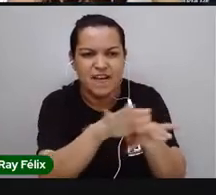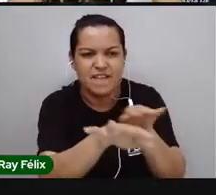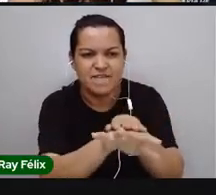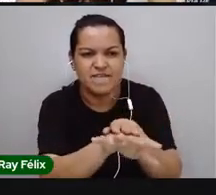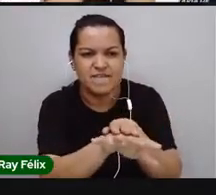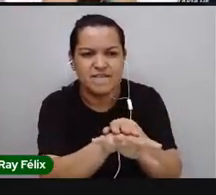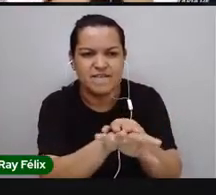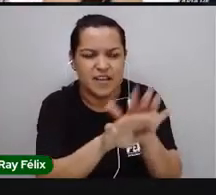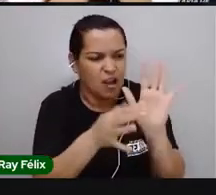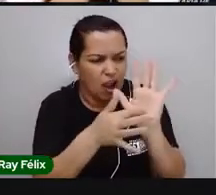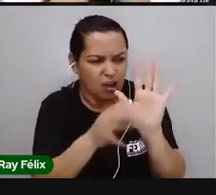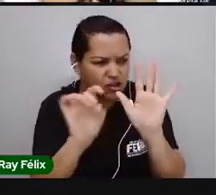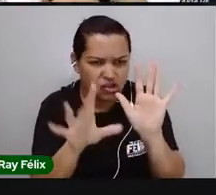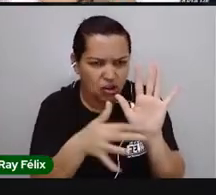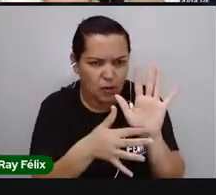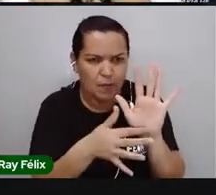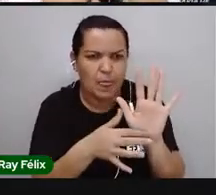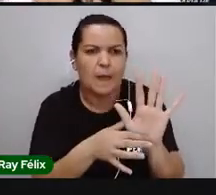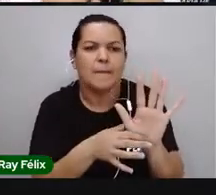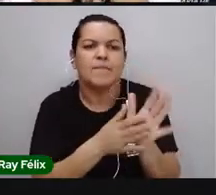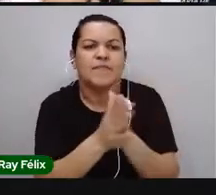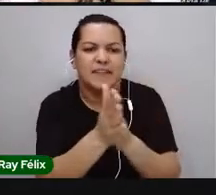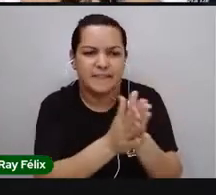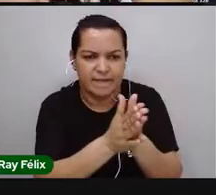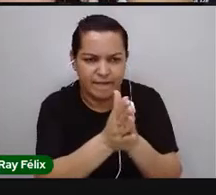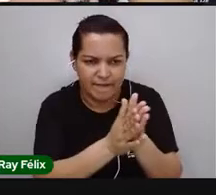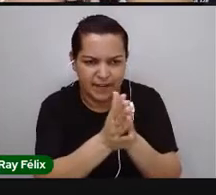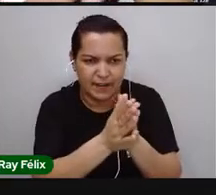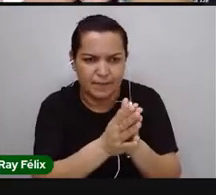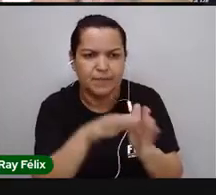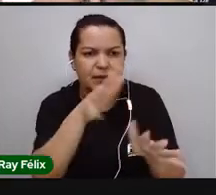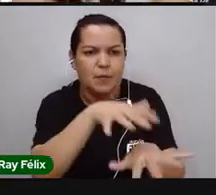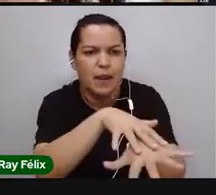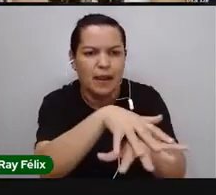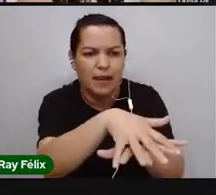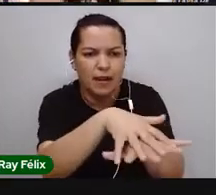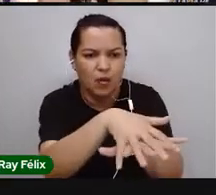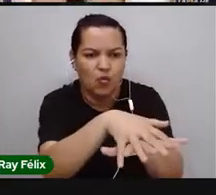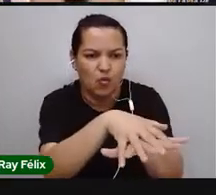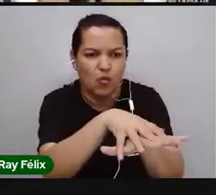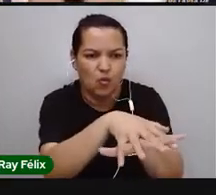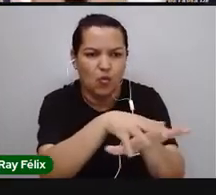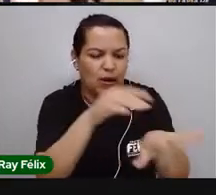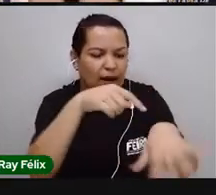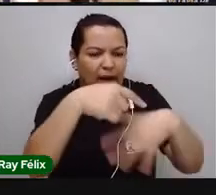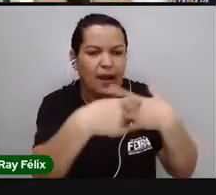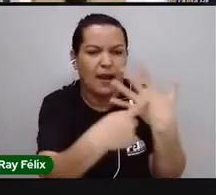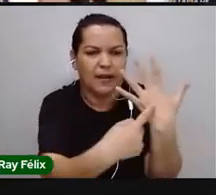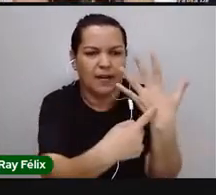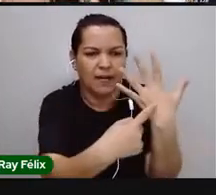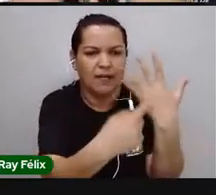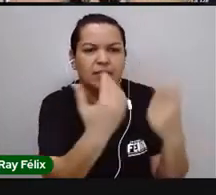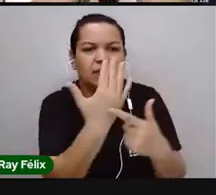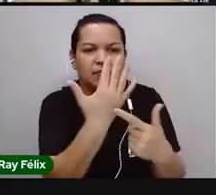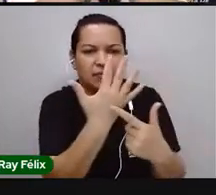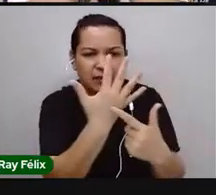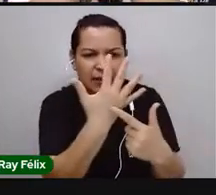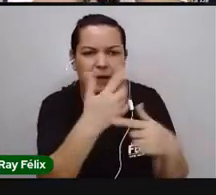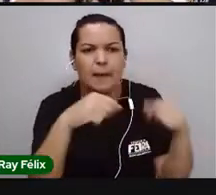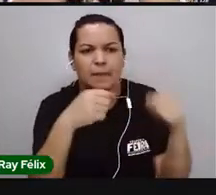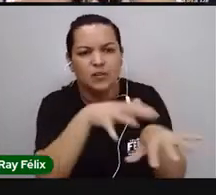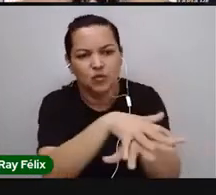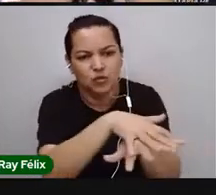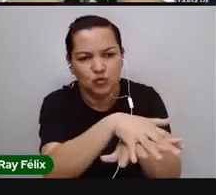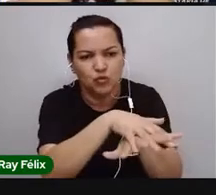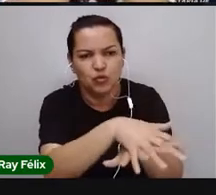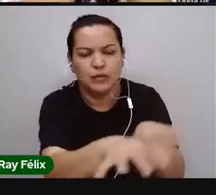aqui da palma da minha mão? Não, a gente tem que esfregar aqui, mas também essa parte de trás da nossa mão. Então, a gente, ó,